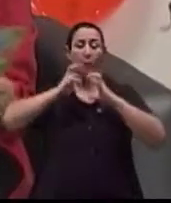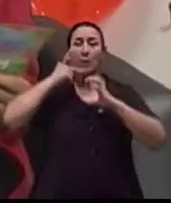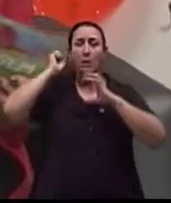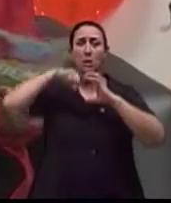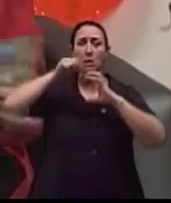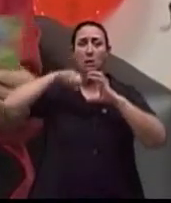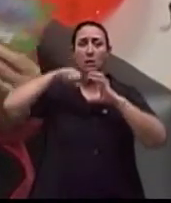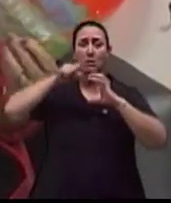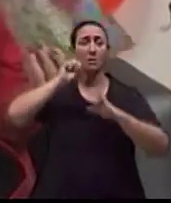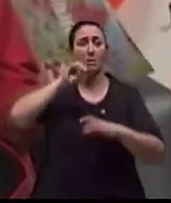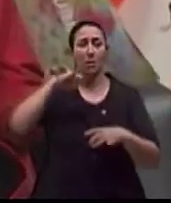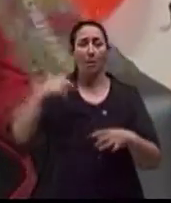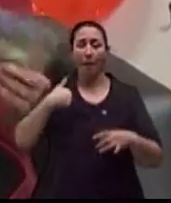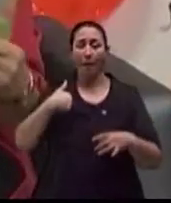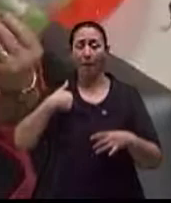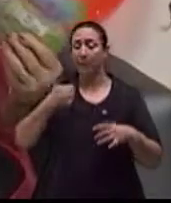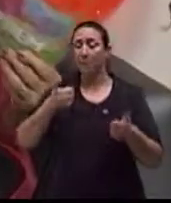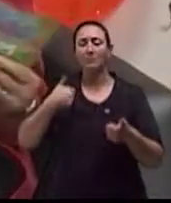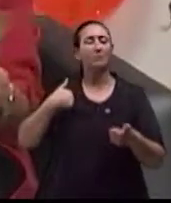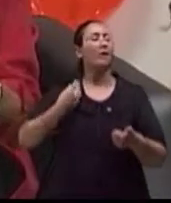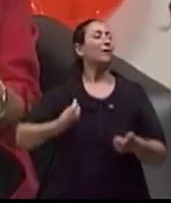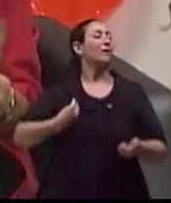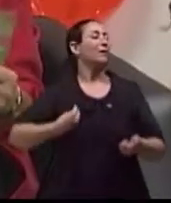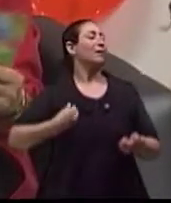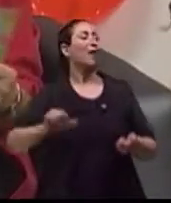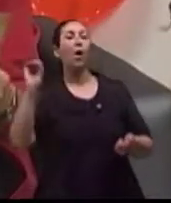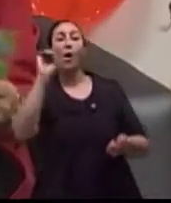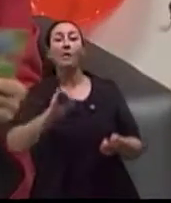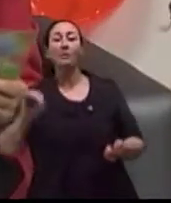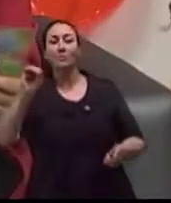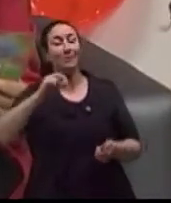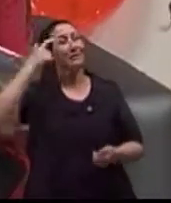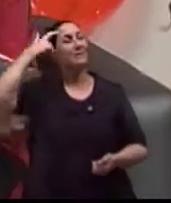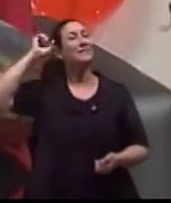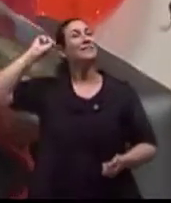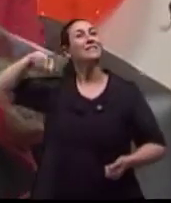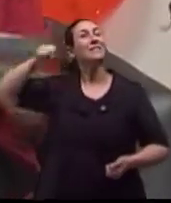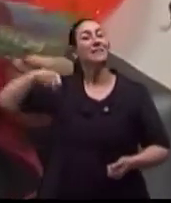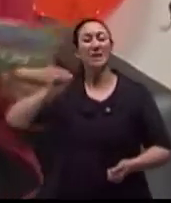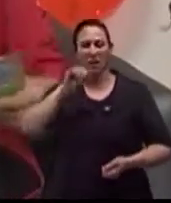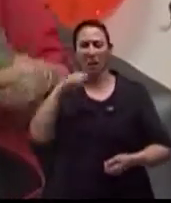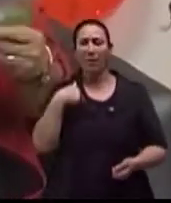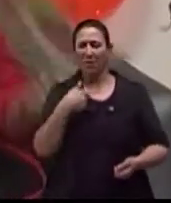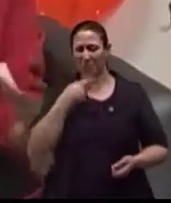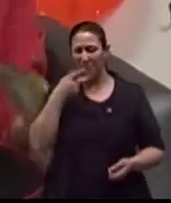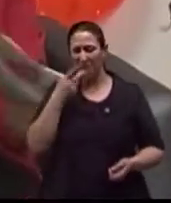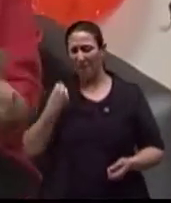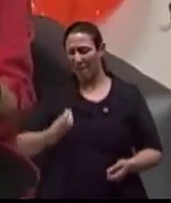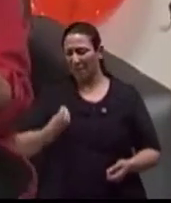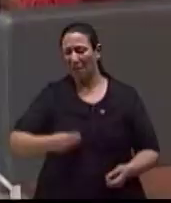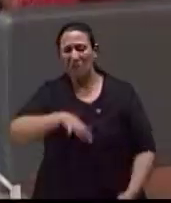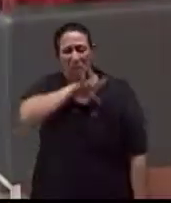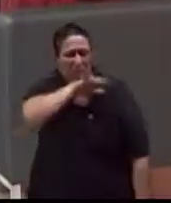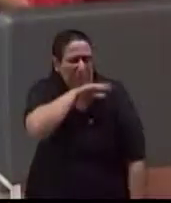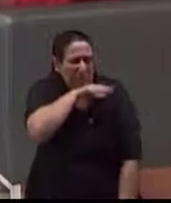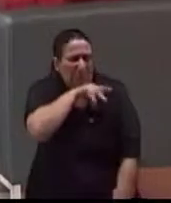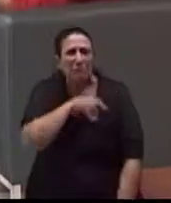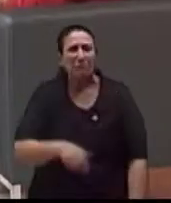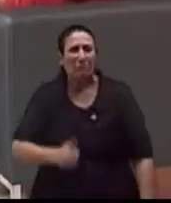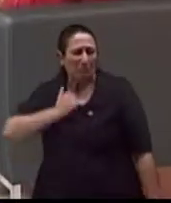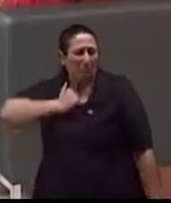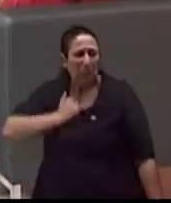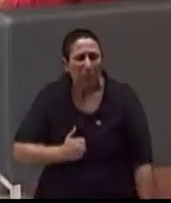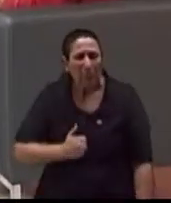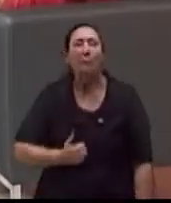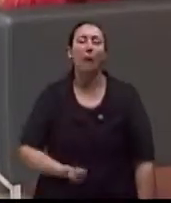Se eu digo para Deus a minha vida tão amor, tá maravilhosa, ele diz sim. E o cérebro também. Isso aí. Se eu digo ela está uma M, o cérebro diz sim